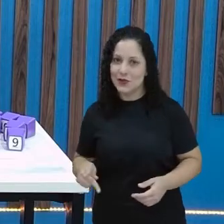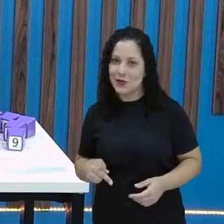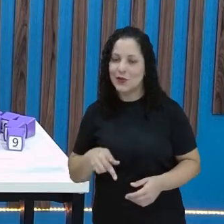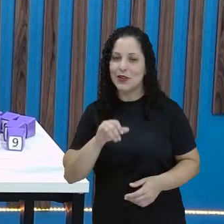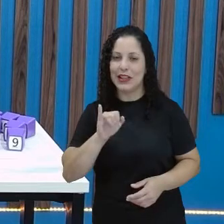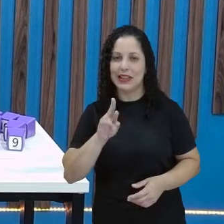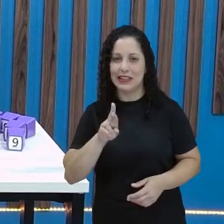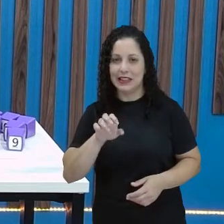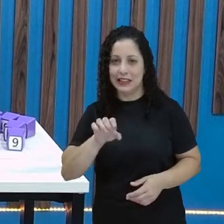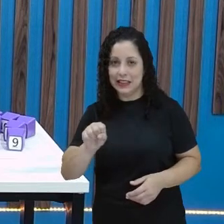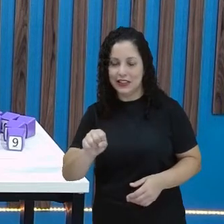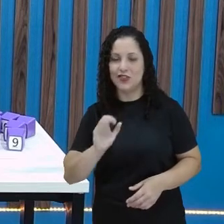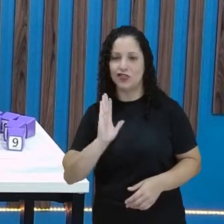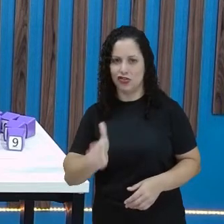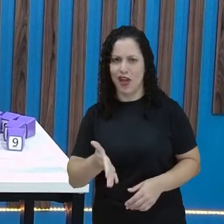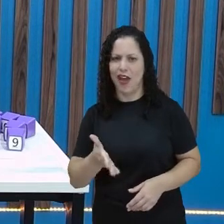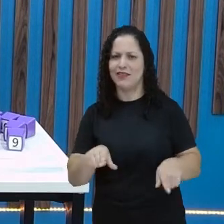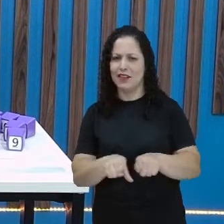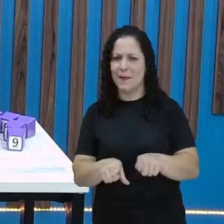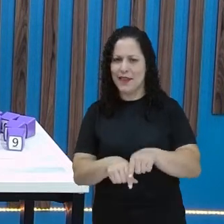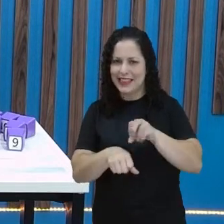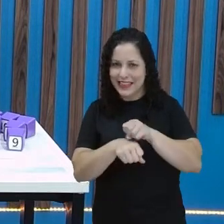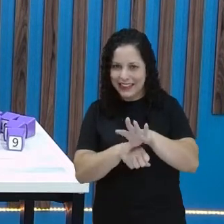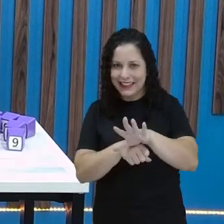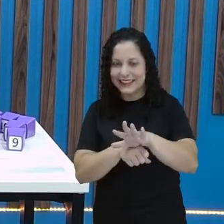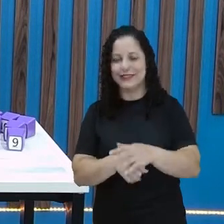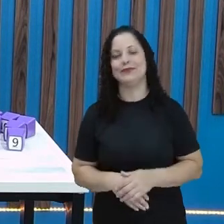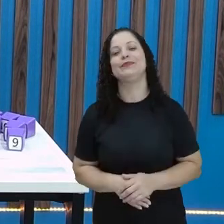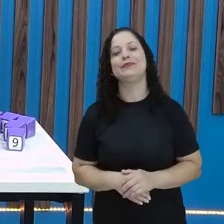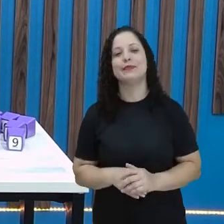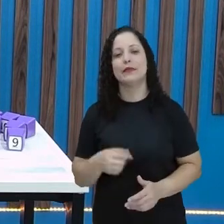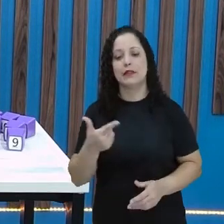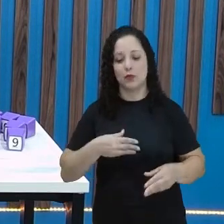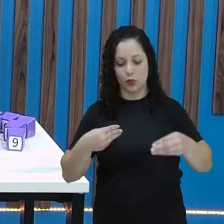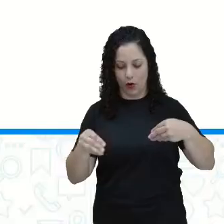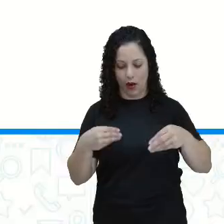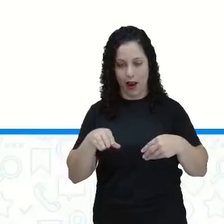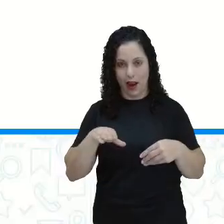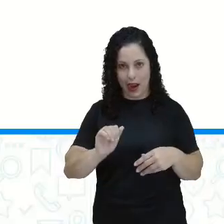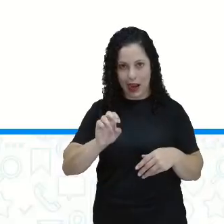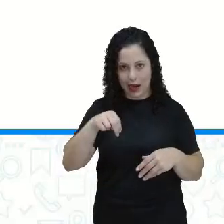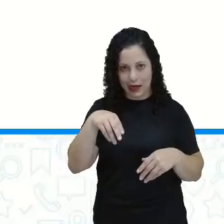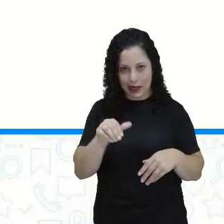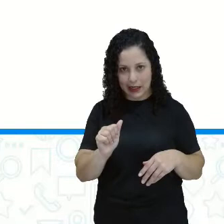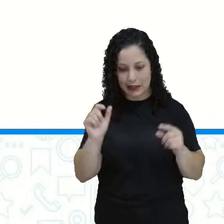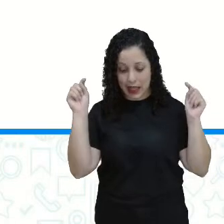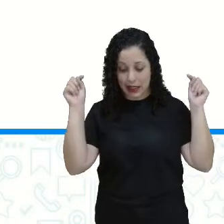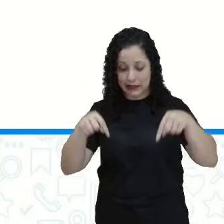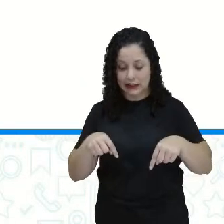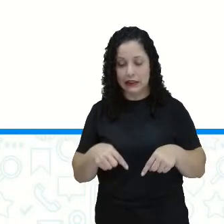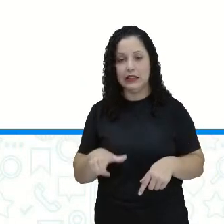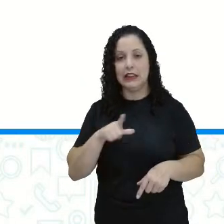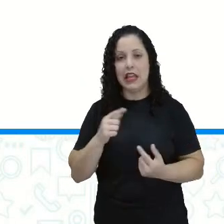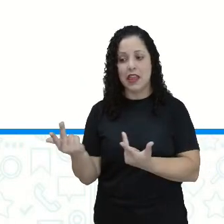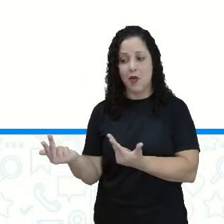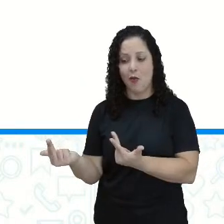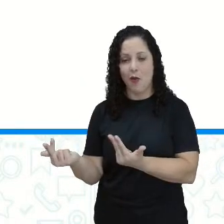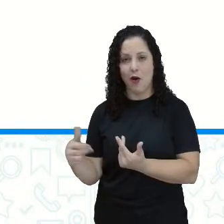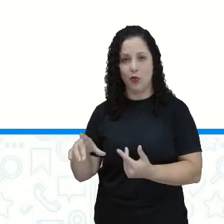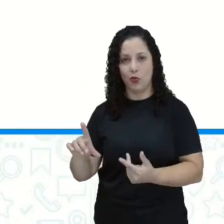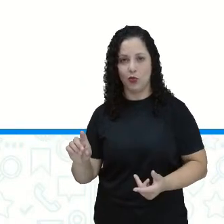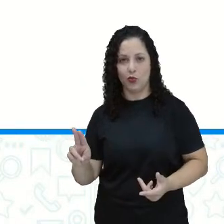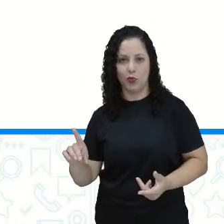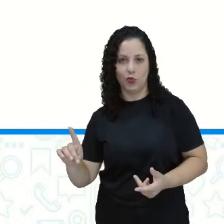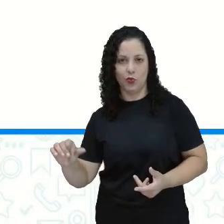me deu as dicas aqui também, tá? No segundo saco, que é o saco de Ana, tem a mesma quantidade de